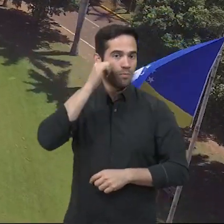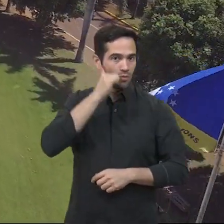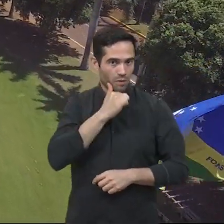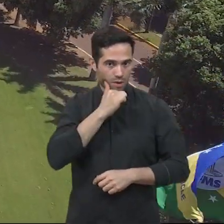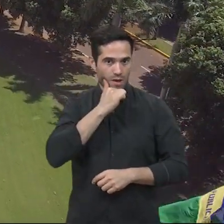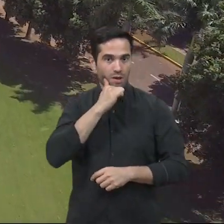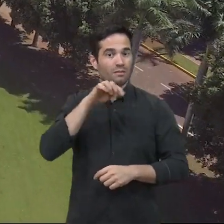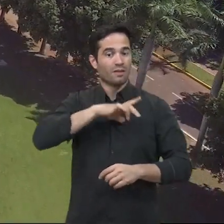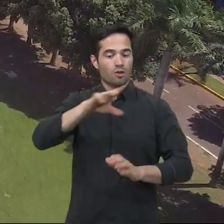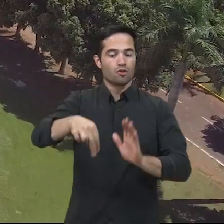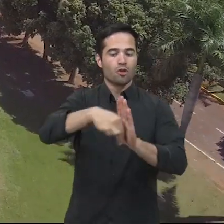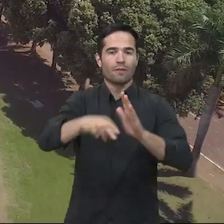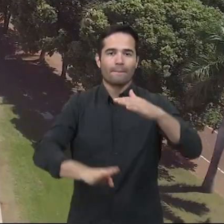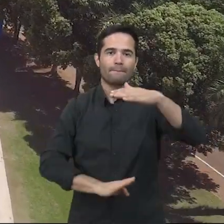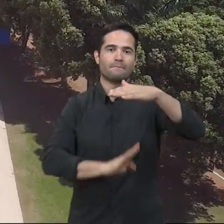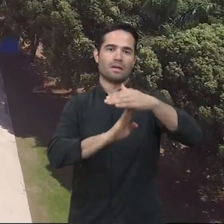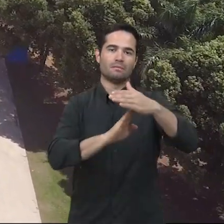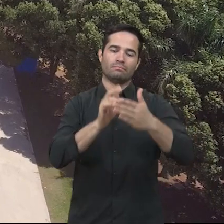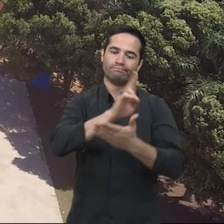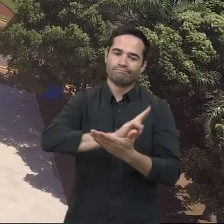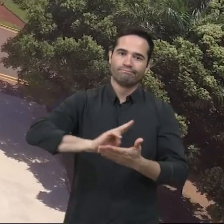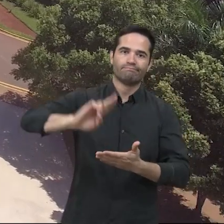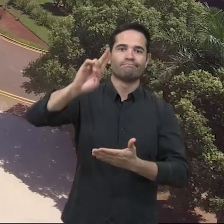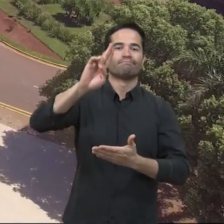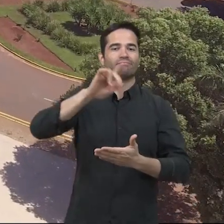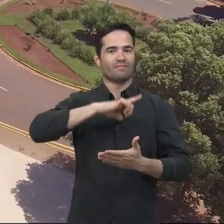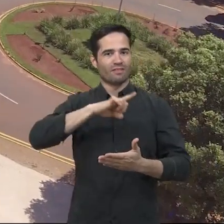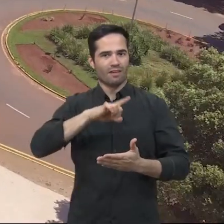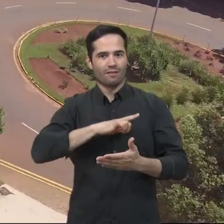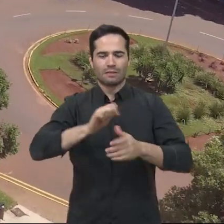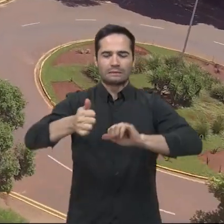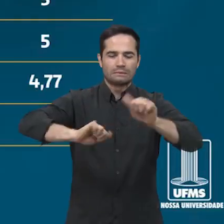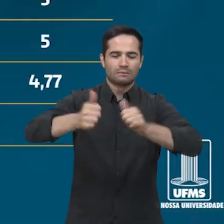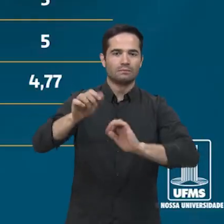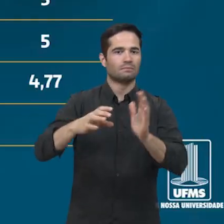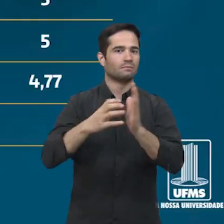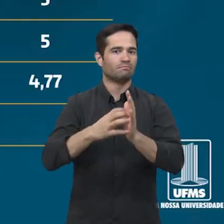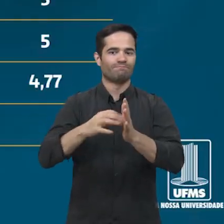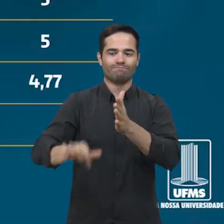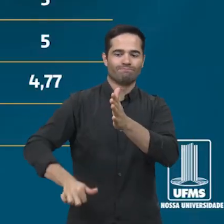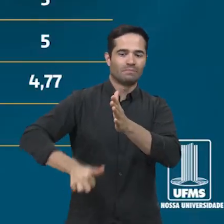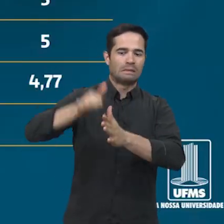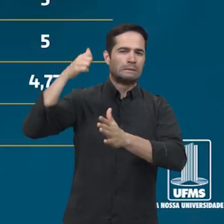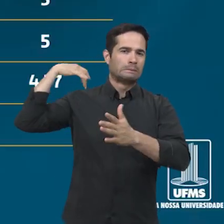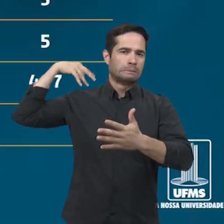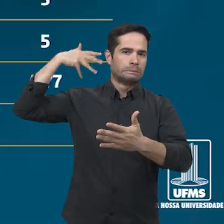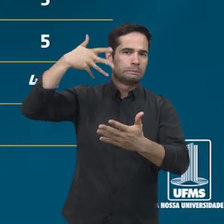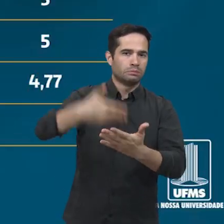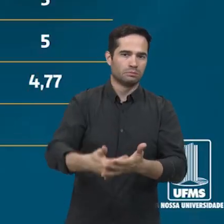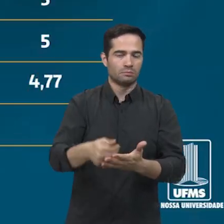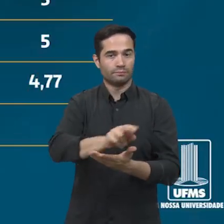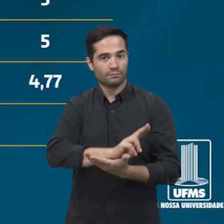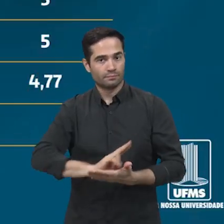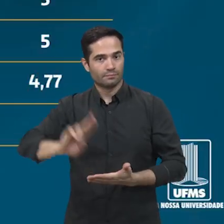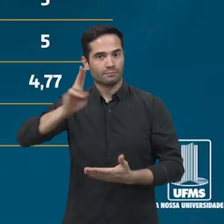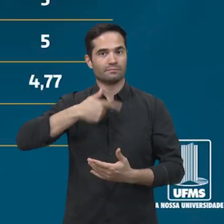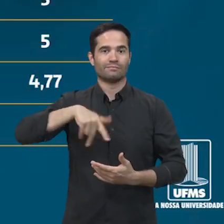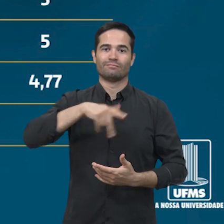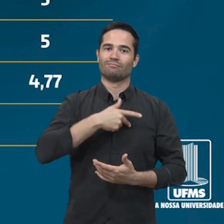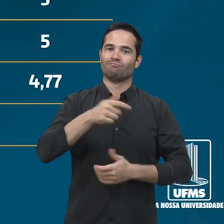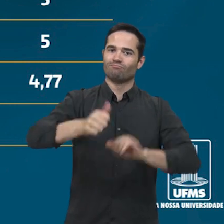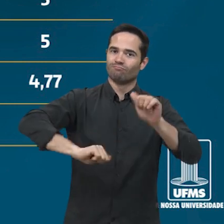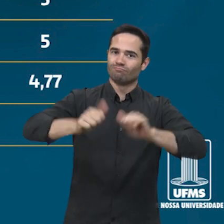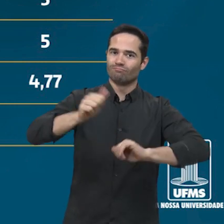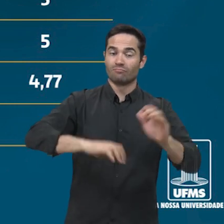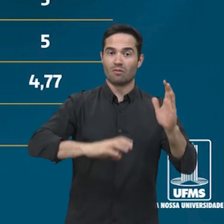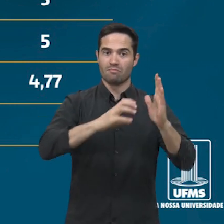técnicos, pelo conceito máximo que a nossa universidade obteve na avaliação do MEC. Pela primeira vez na história da nossa universidade, nós